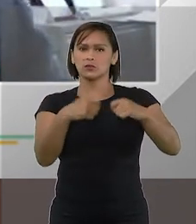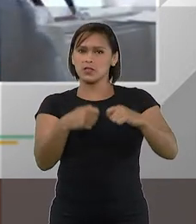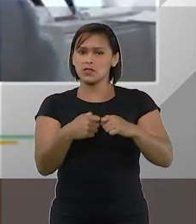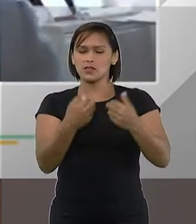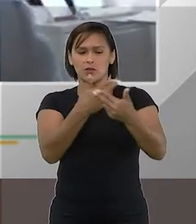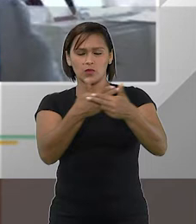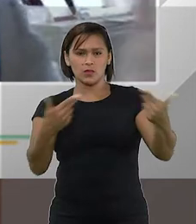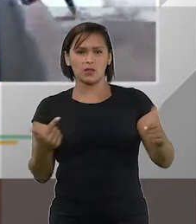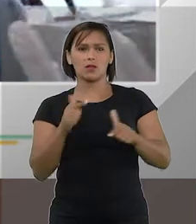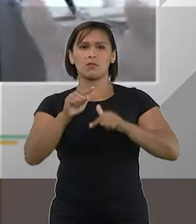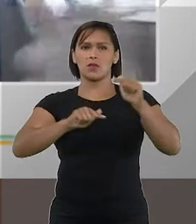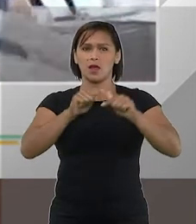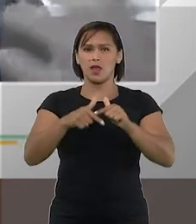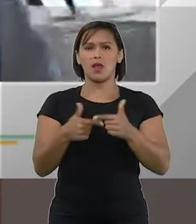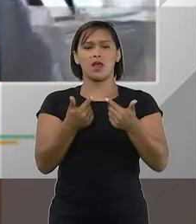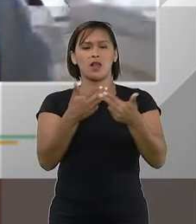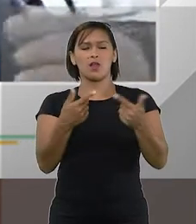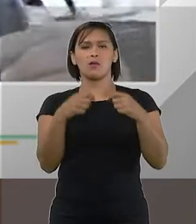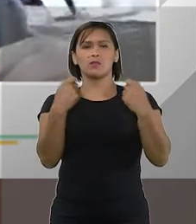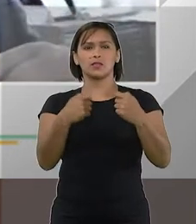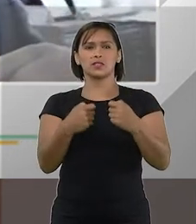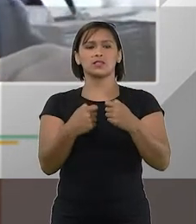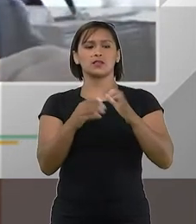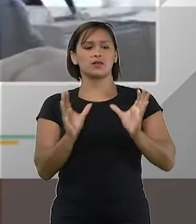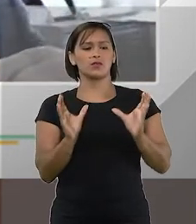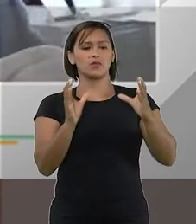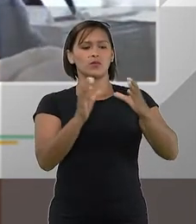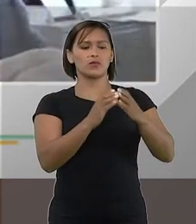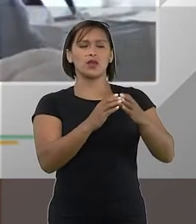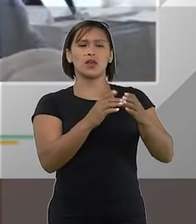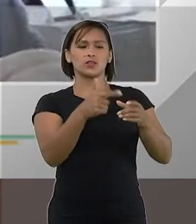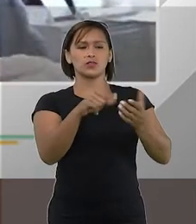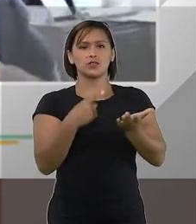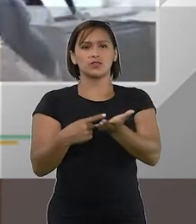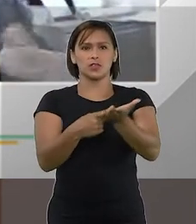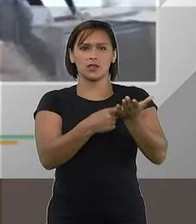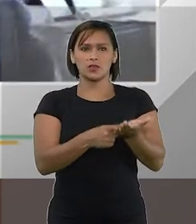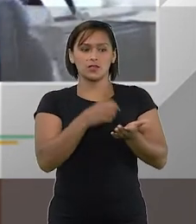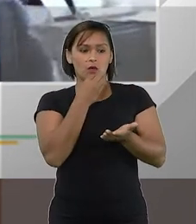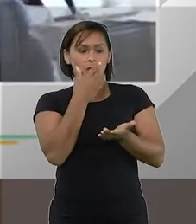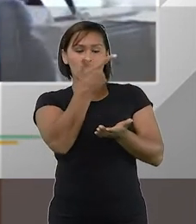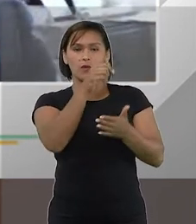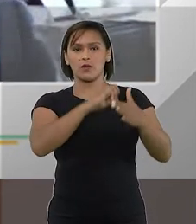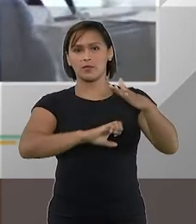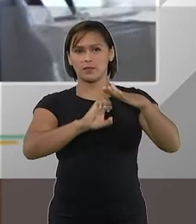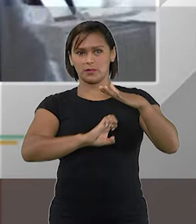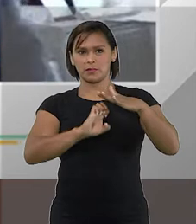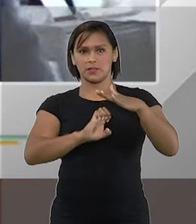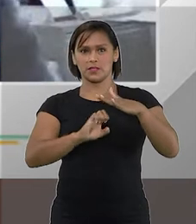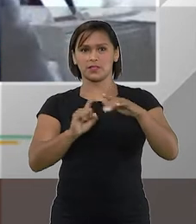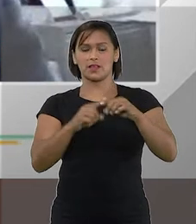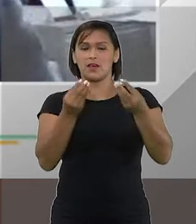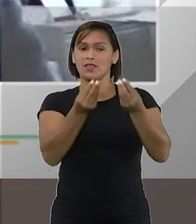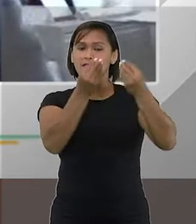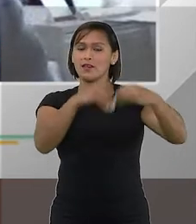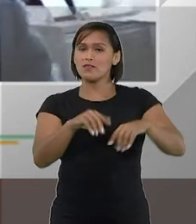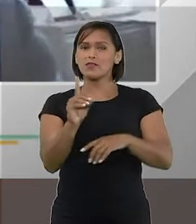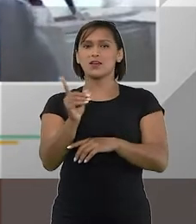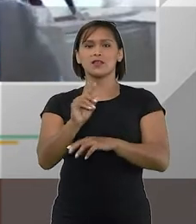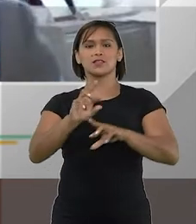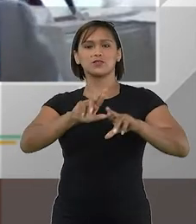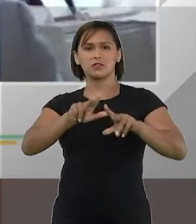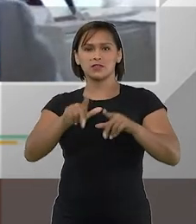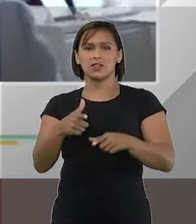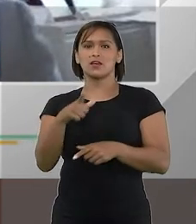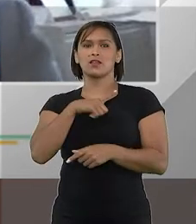dos produtos dela, dos serviços dela, vamos criar um ambiente de negociação favorável a isso. Na falência, não,